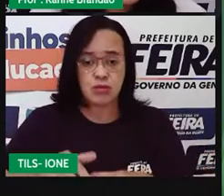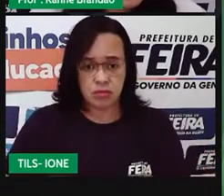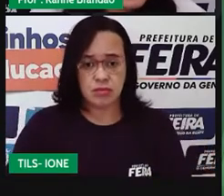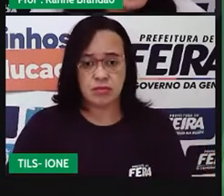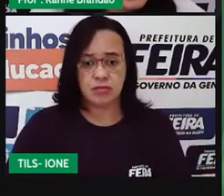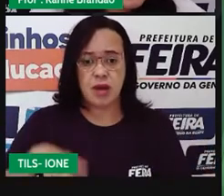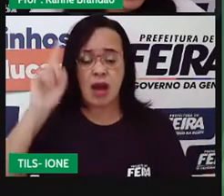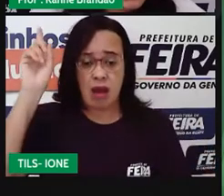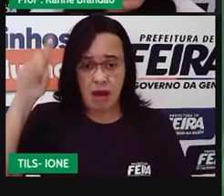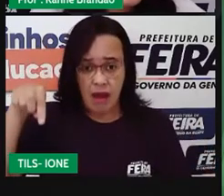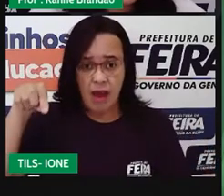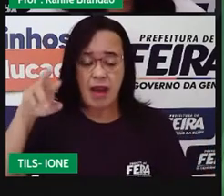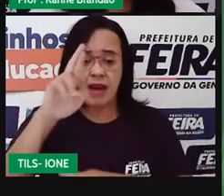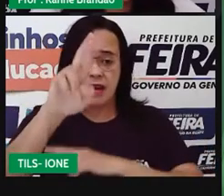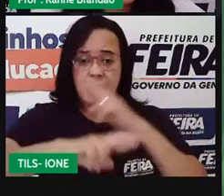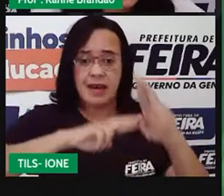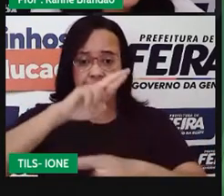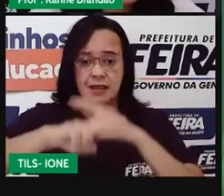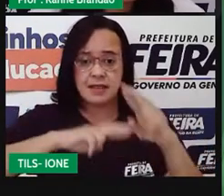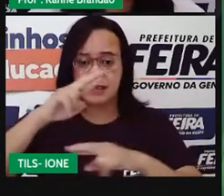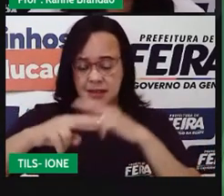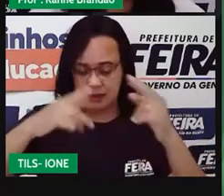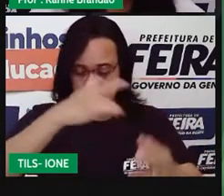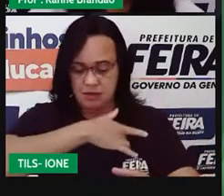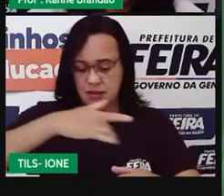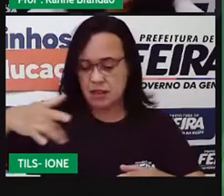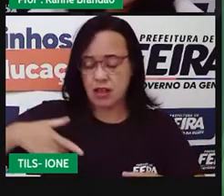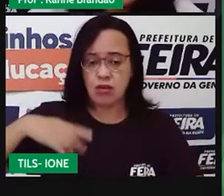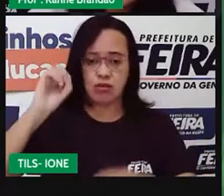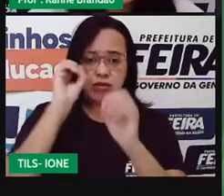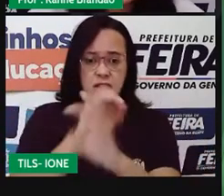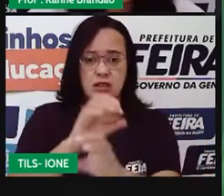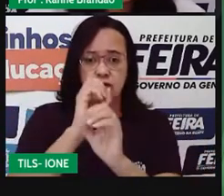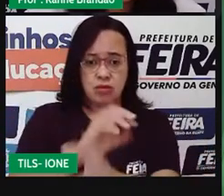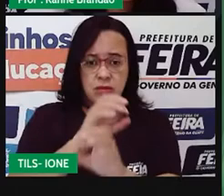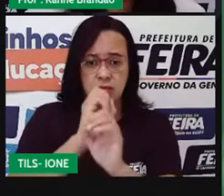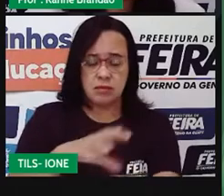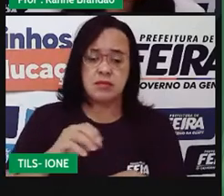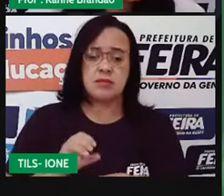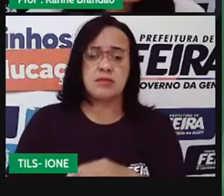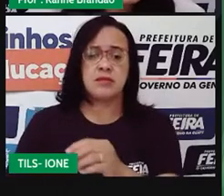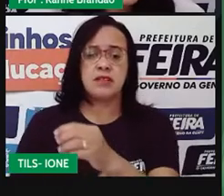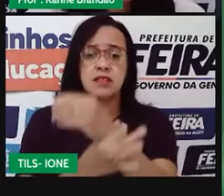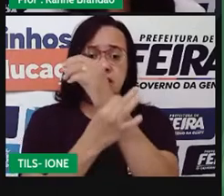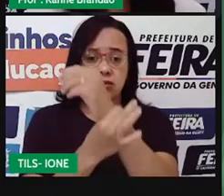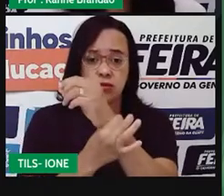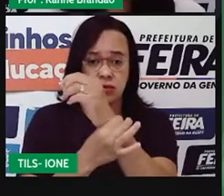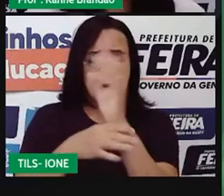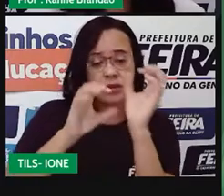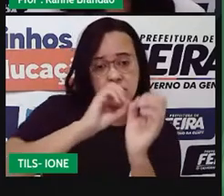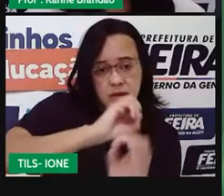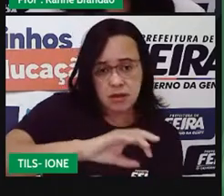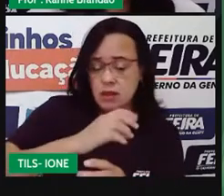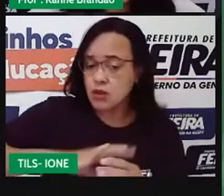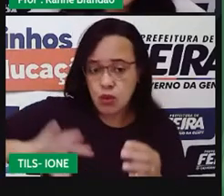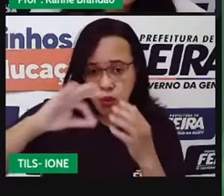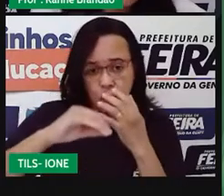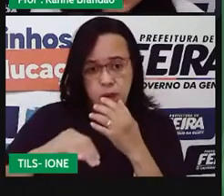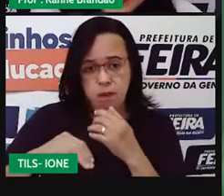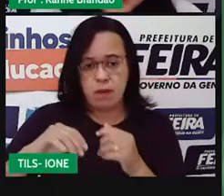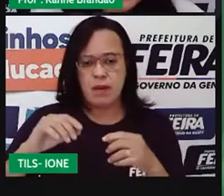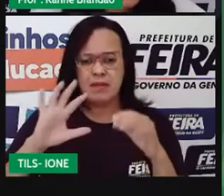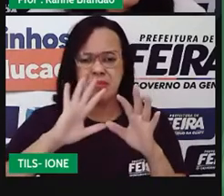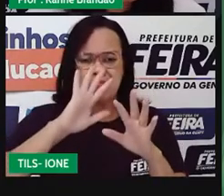com a nossa saúde, com a educação, com a segurança, ela não está de uma maneira